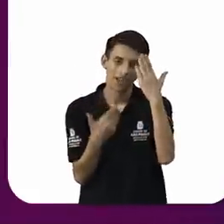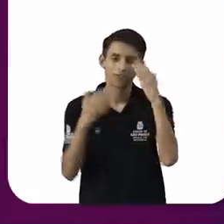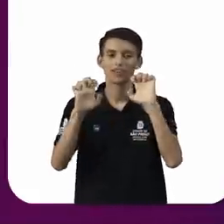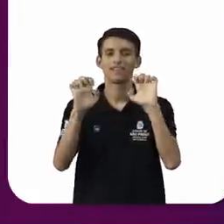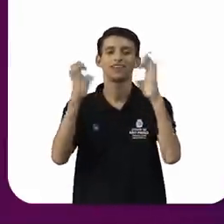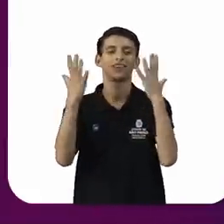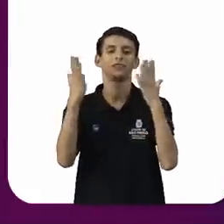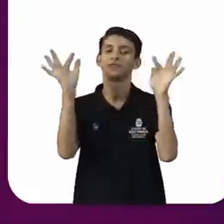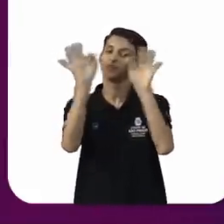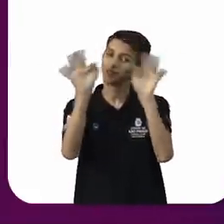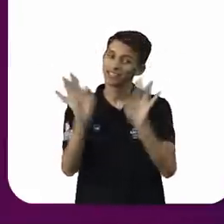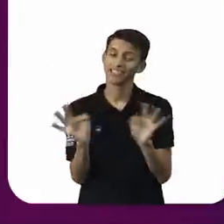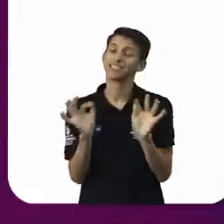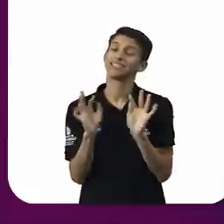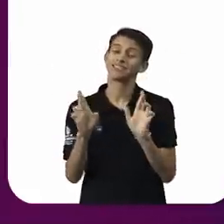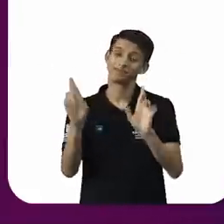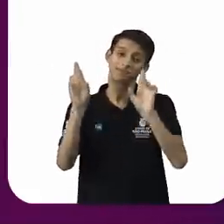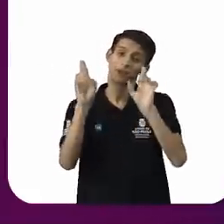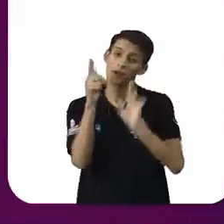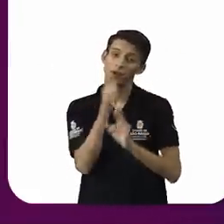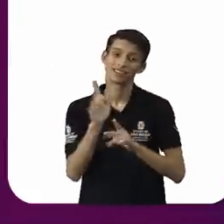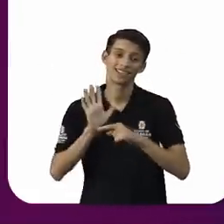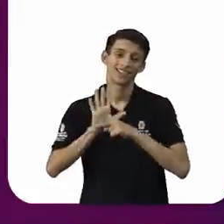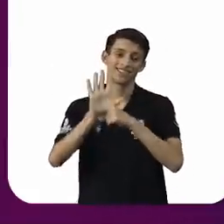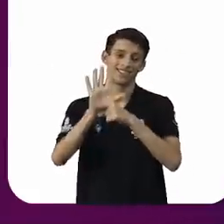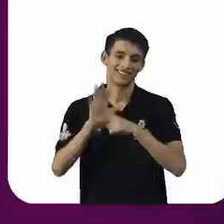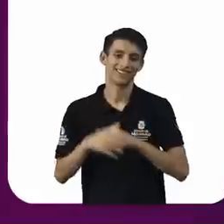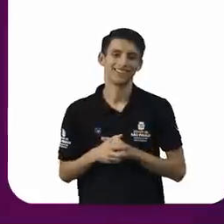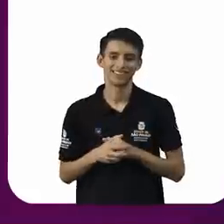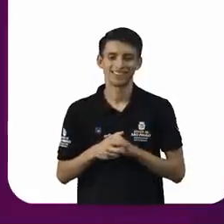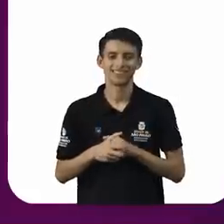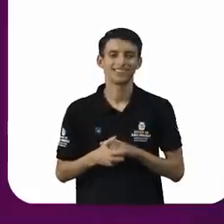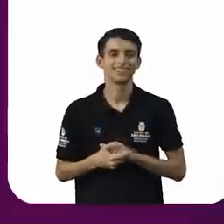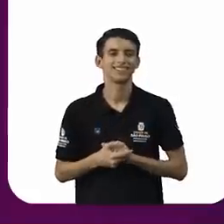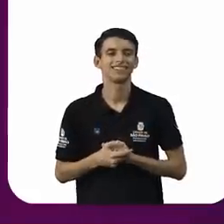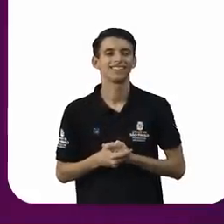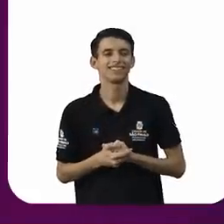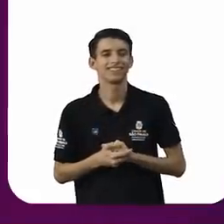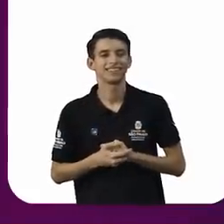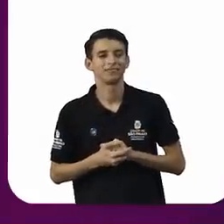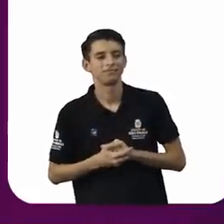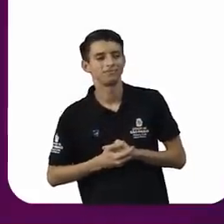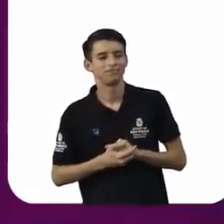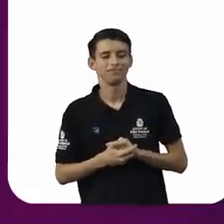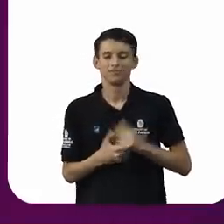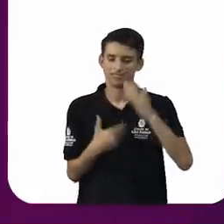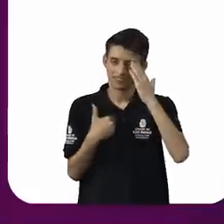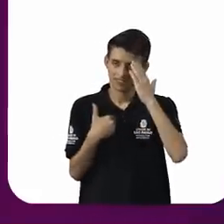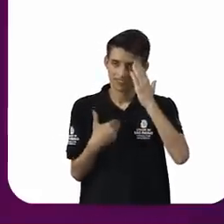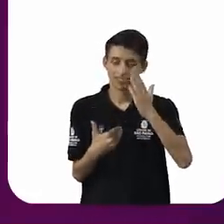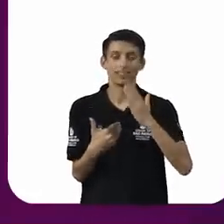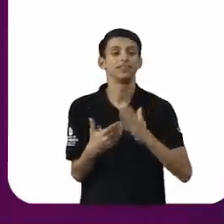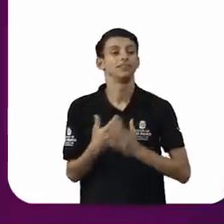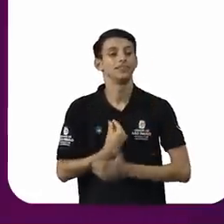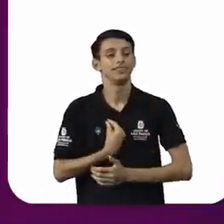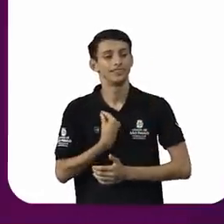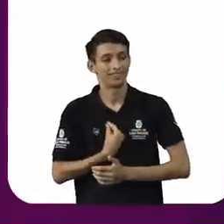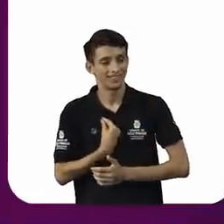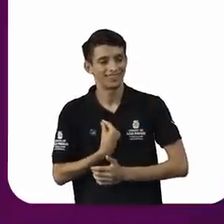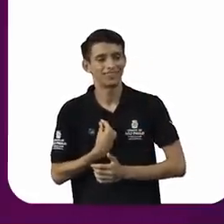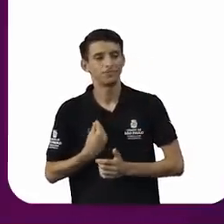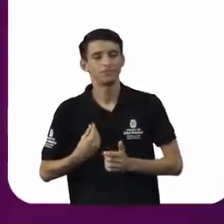feliz e espero poder contribuir da melhor forma. Muito obrigada. Eu é que agradeço a sua presença. Agora também gostaria de